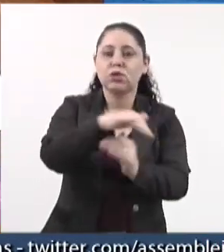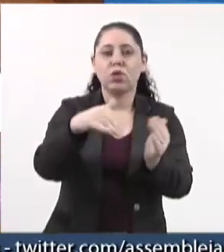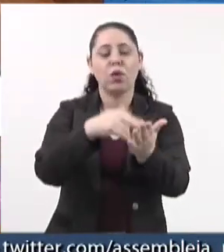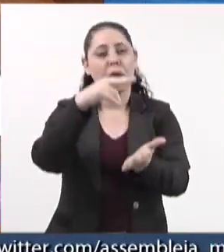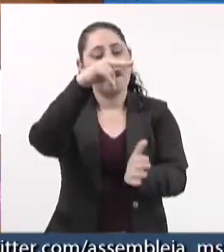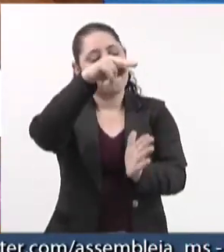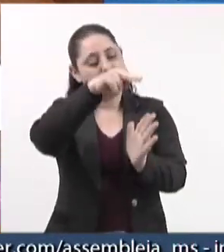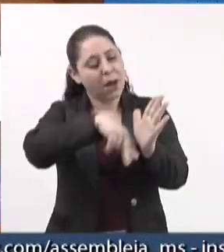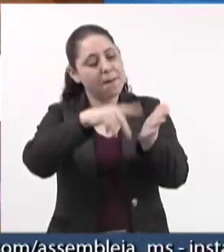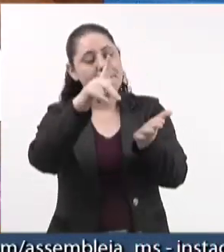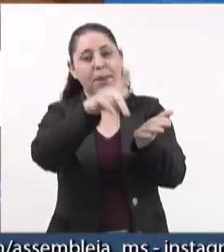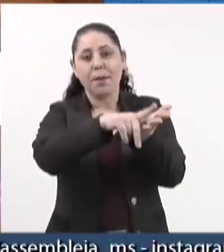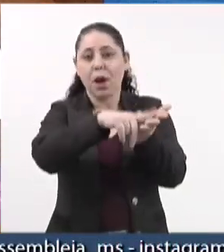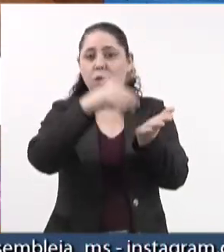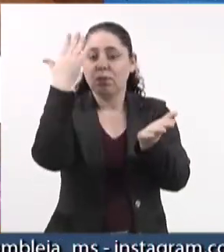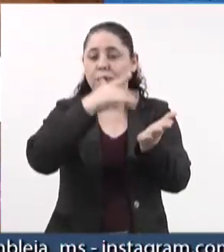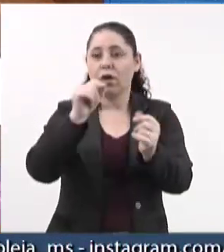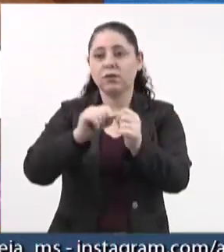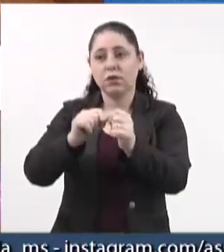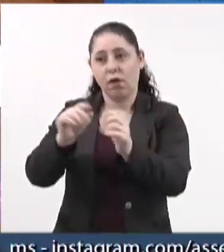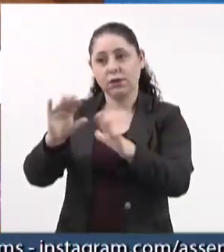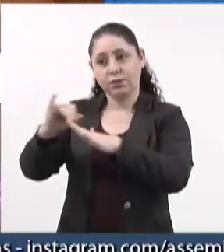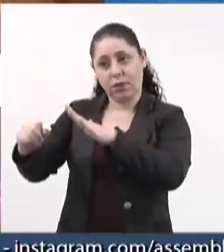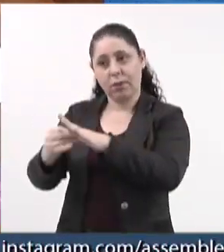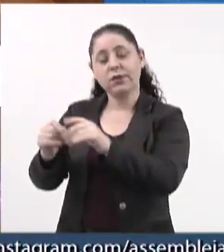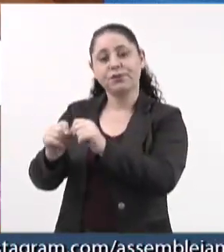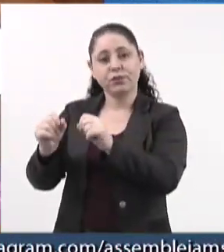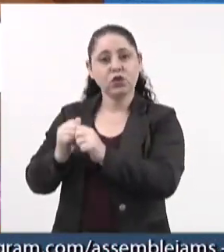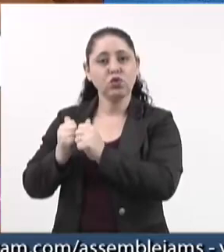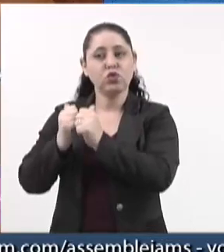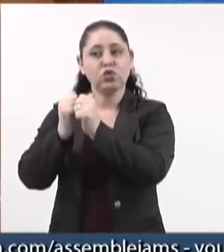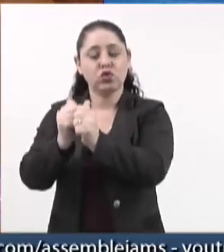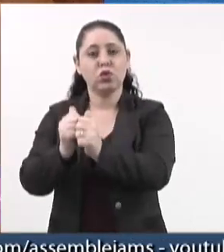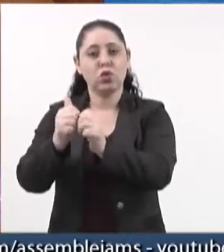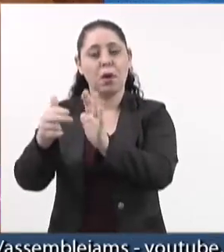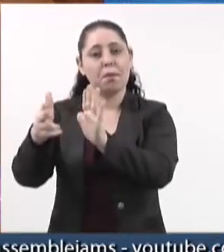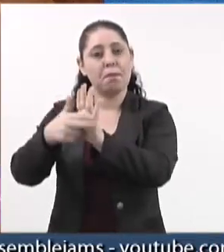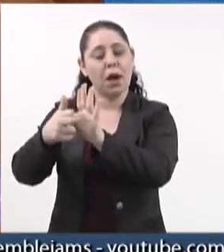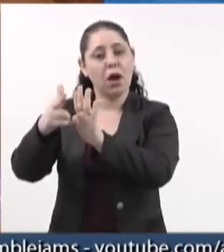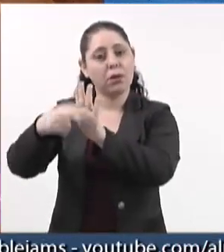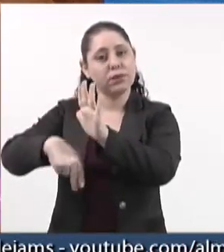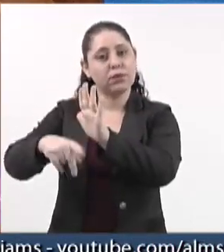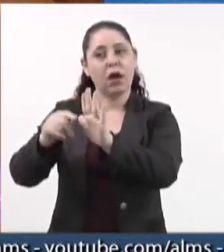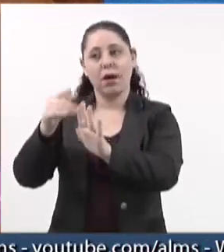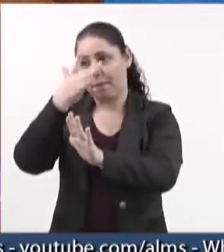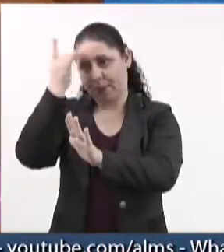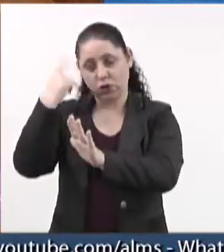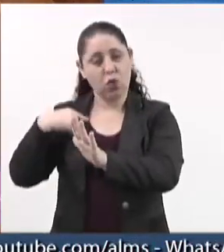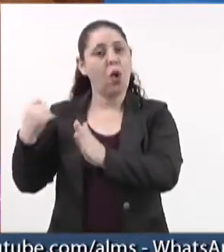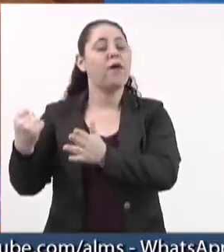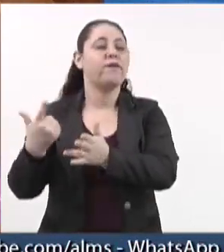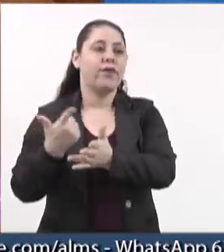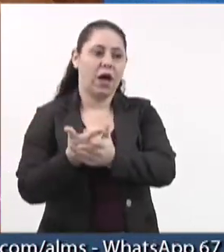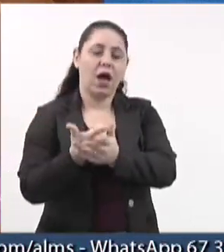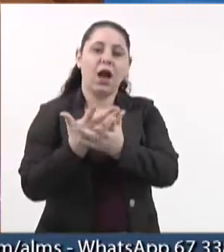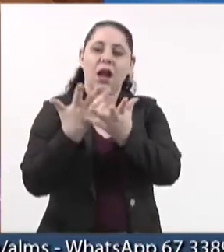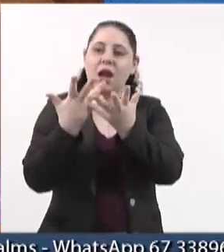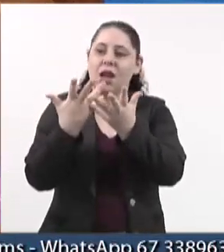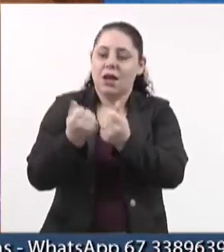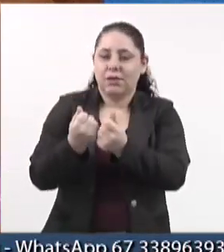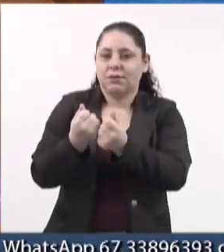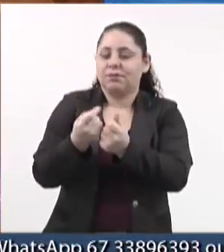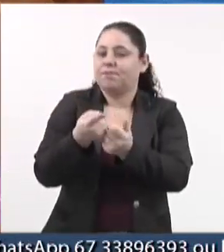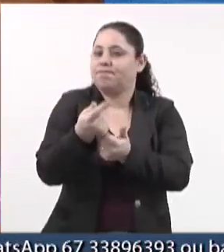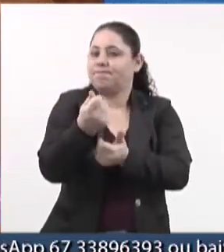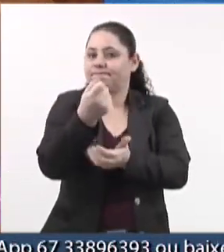dos serviços realizados pelas agências contratadas, acompanhadas das notas fiscais dos fornecedores e veículos.